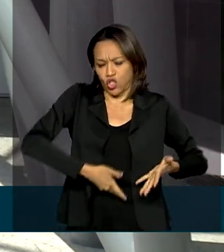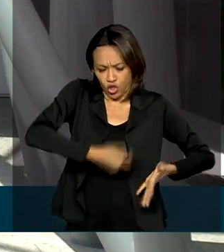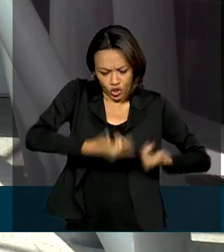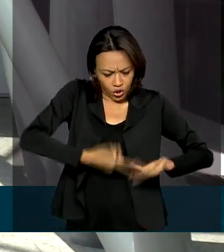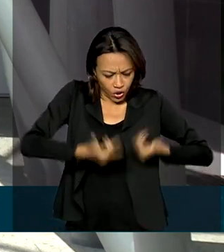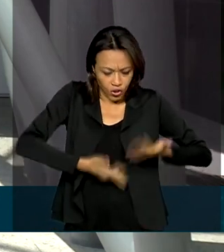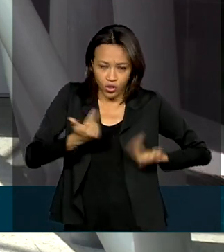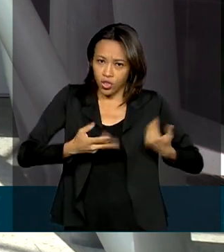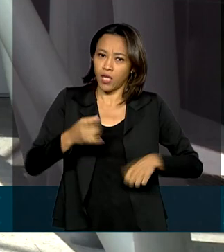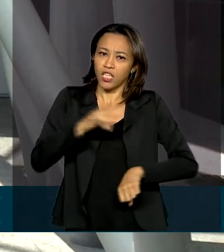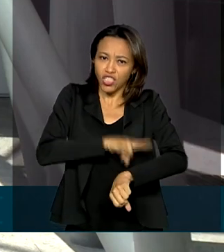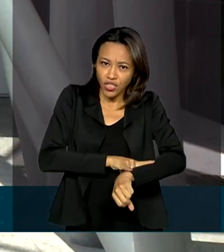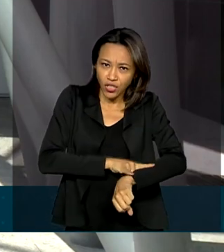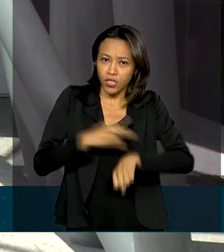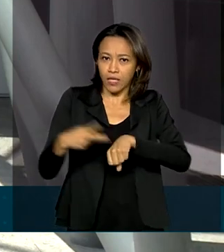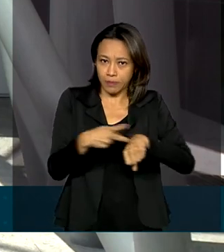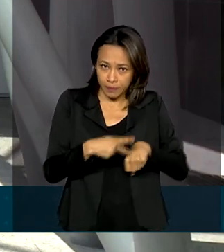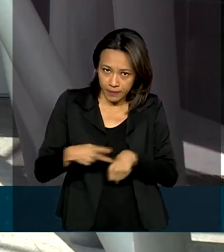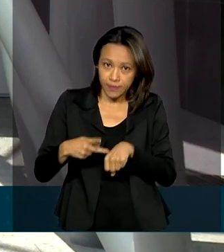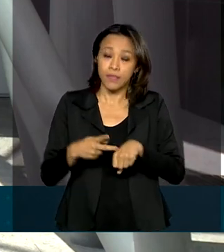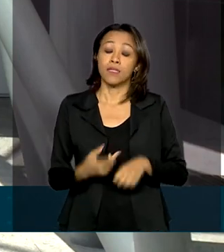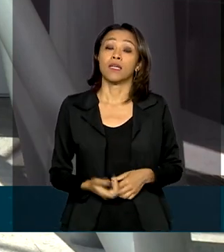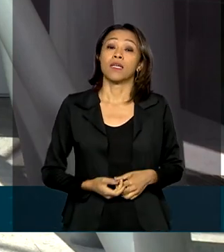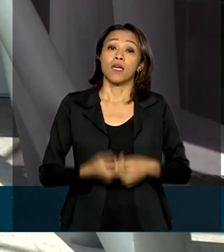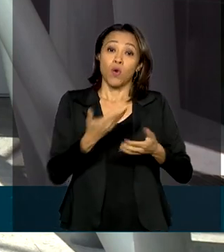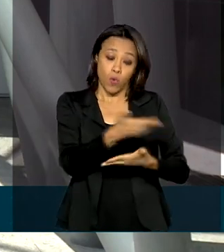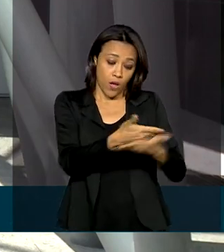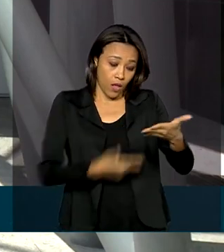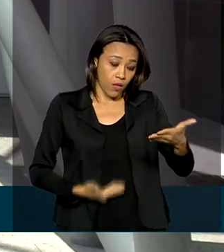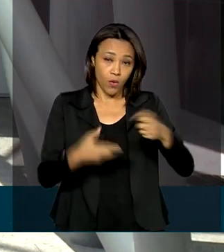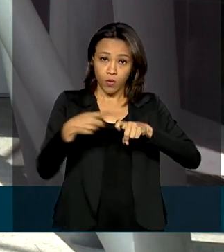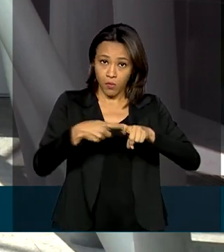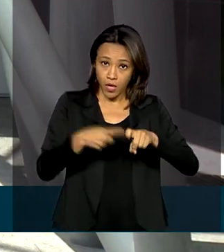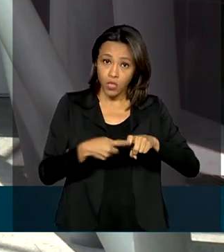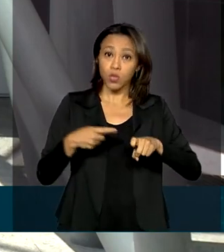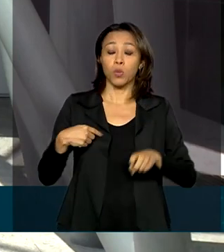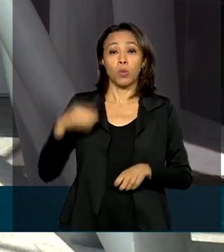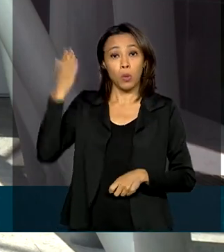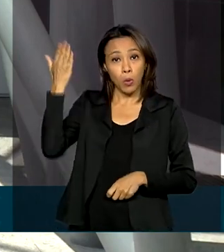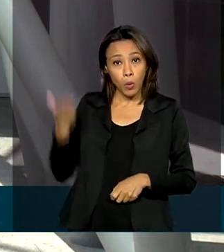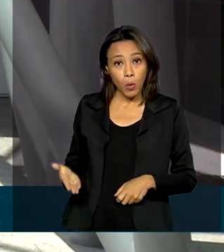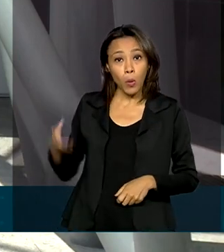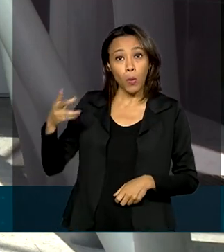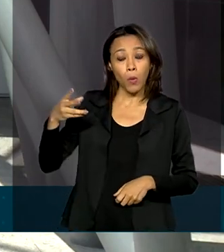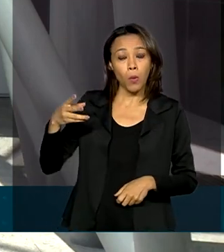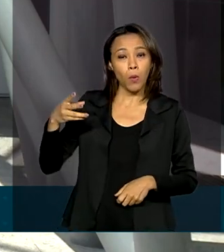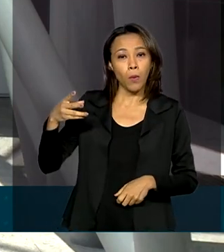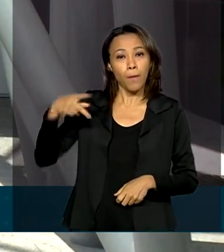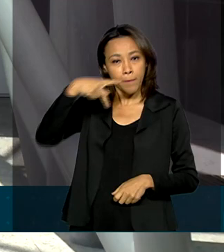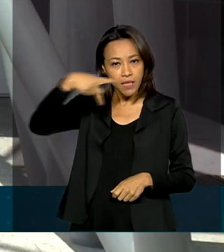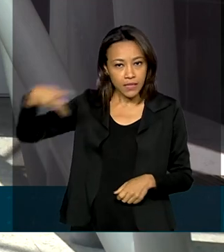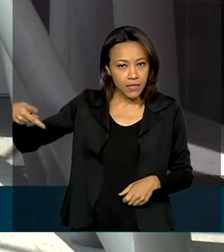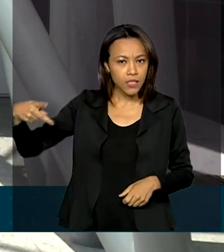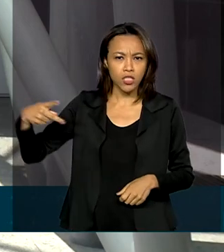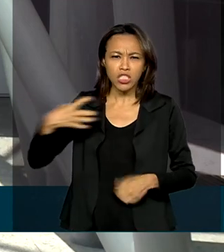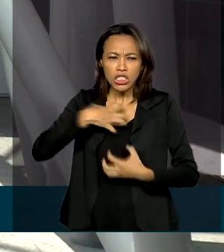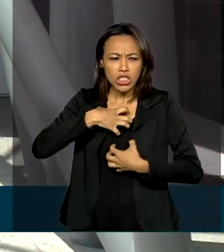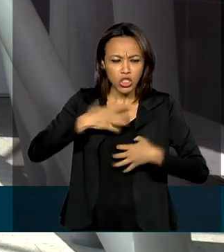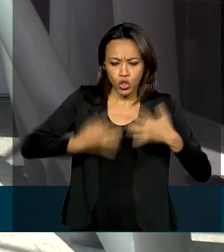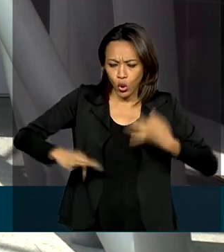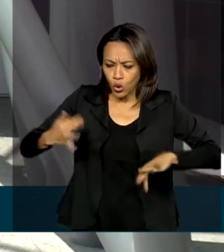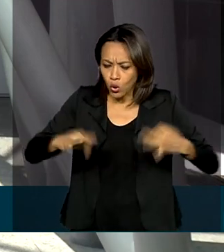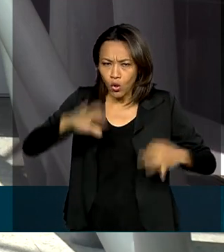retirado. Ainda segundo o boletim médico, o presidente está estável, sem febre e sem dor. O